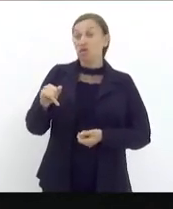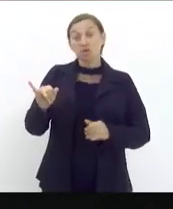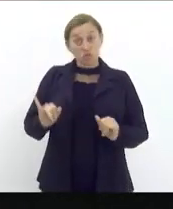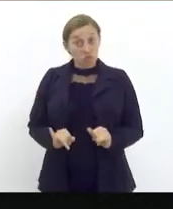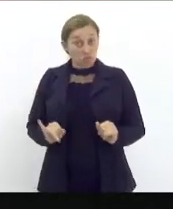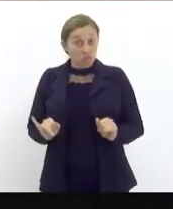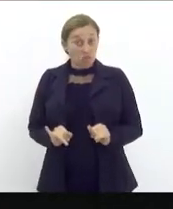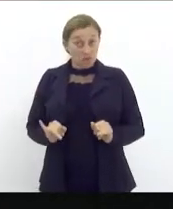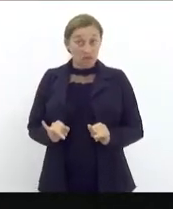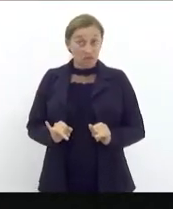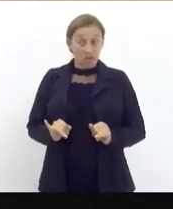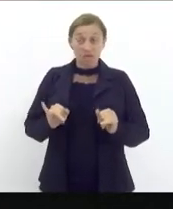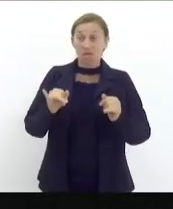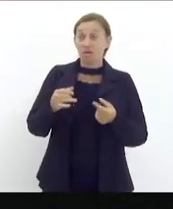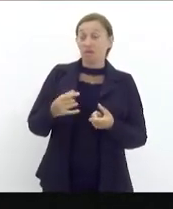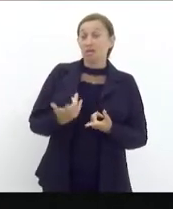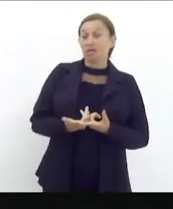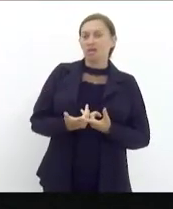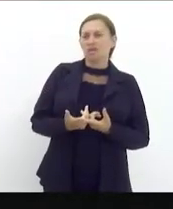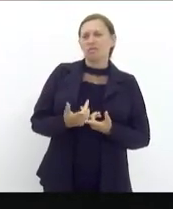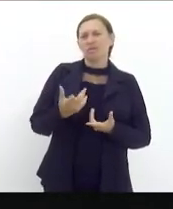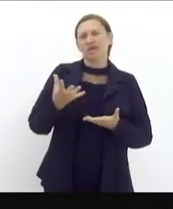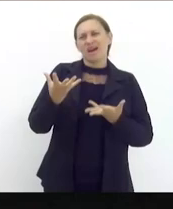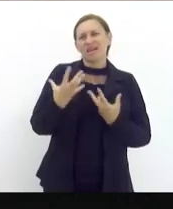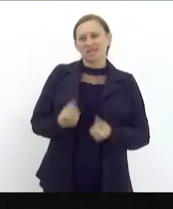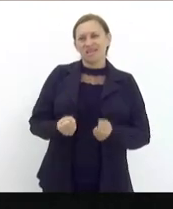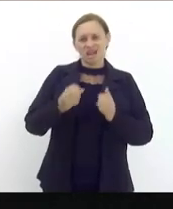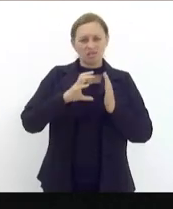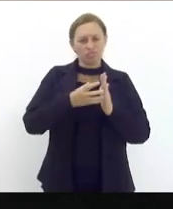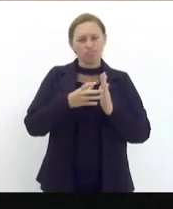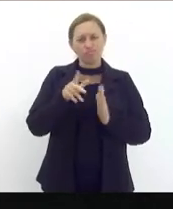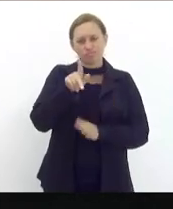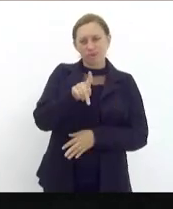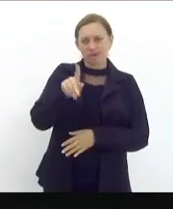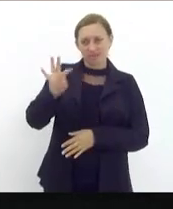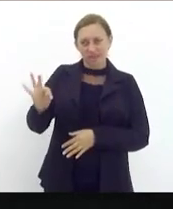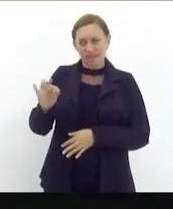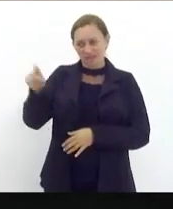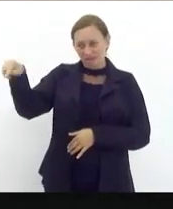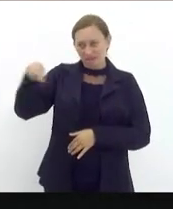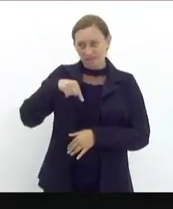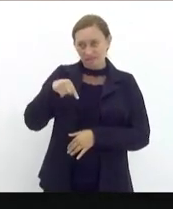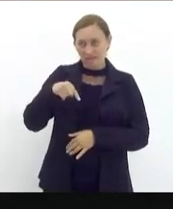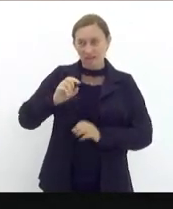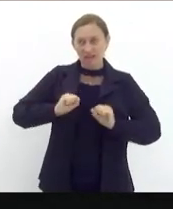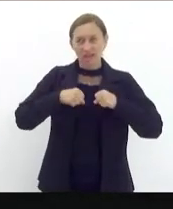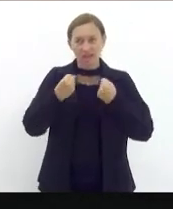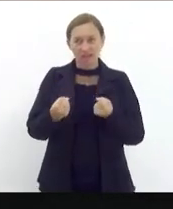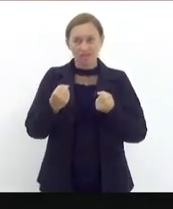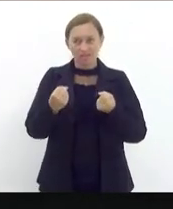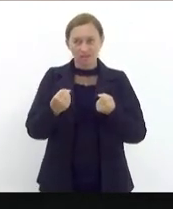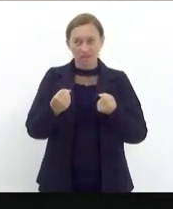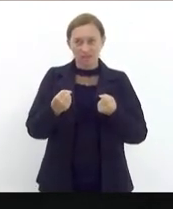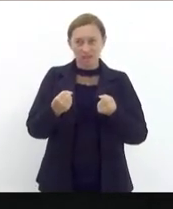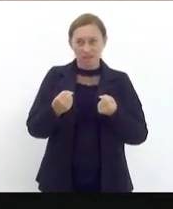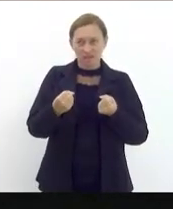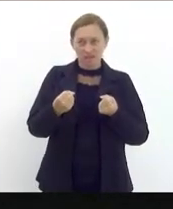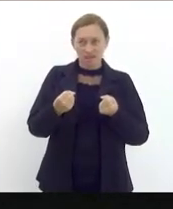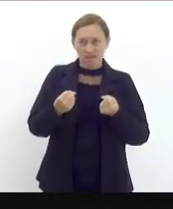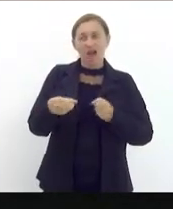eu não posso aceitar que o PT venha a essa tribuna em primeiro lugar defender as relações internacionais do Lula